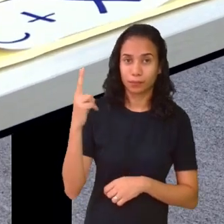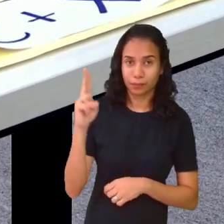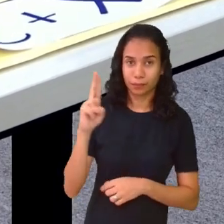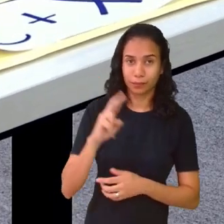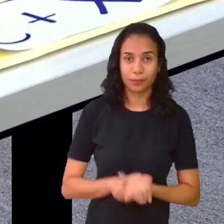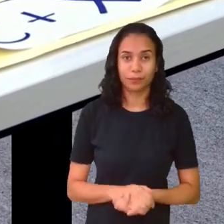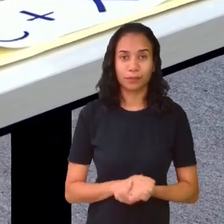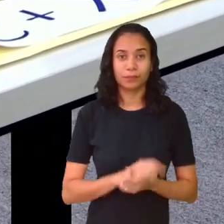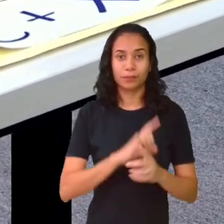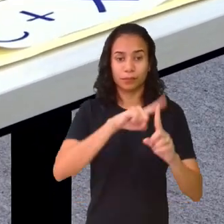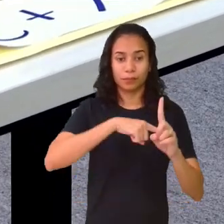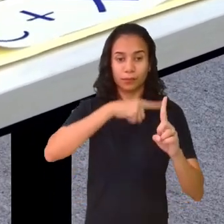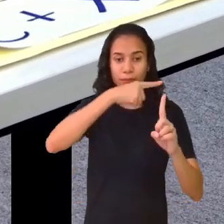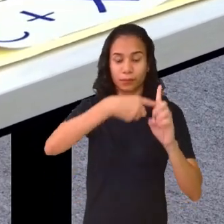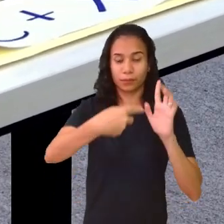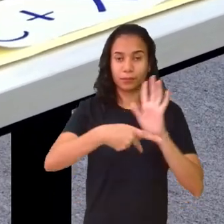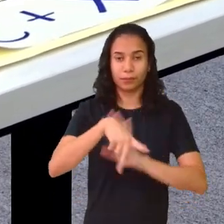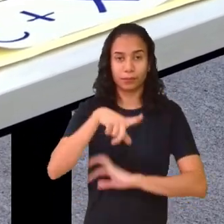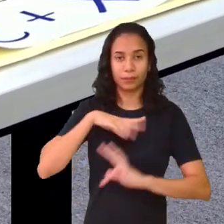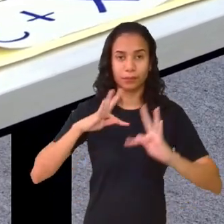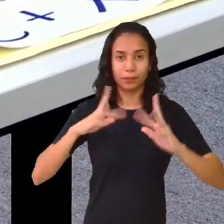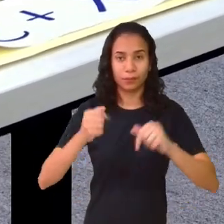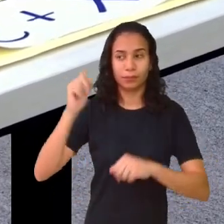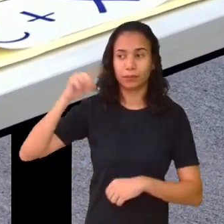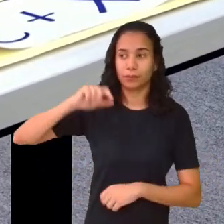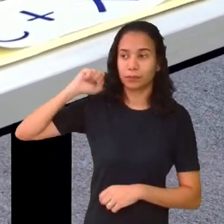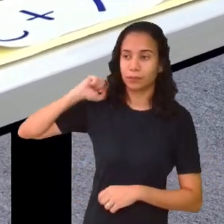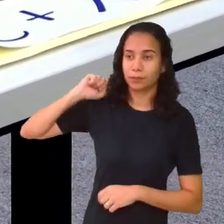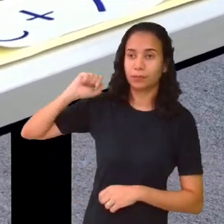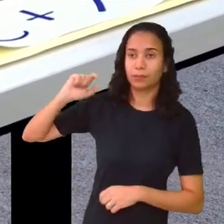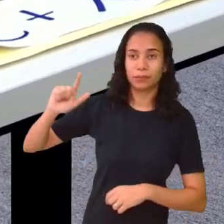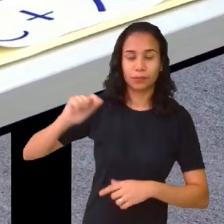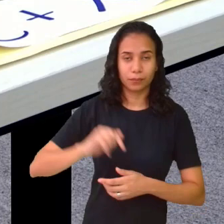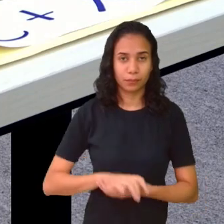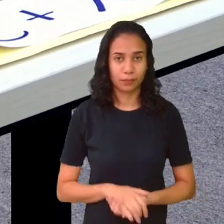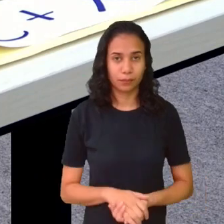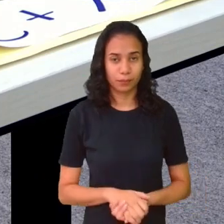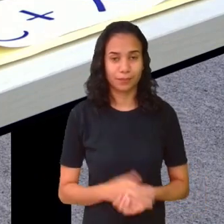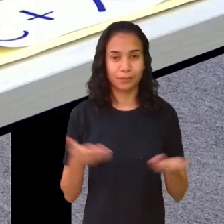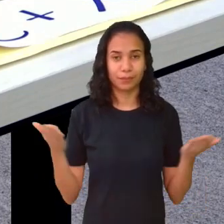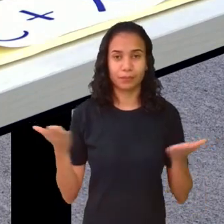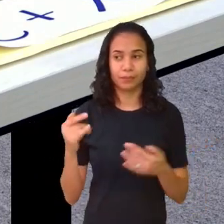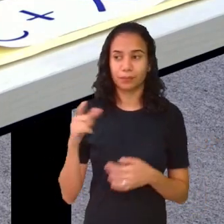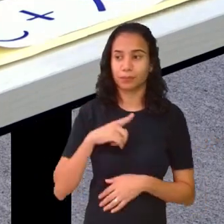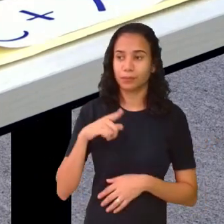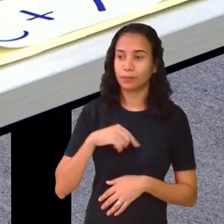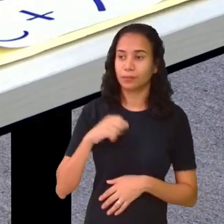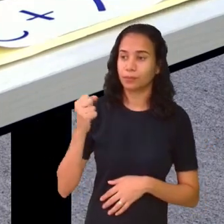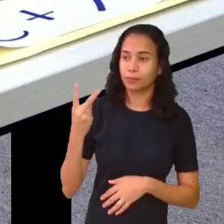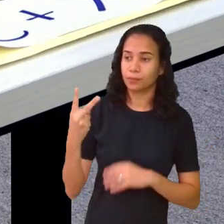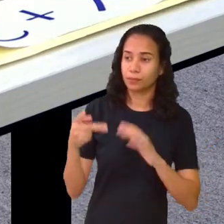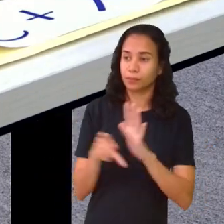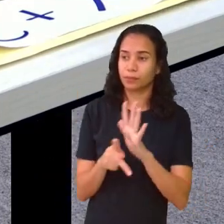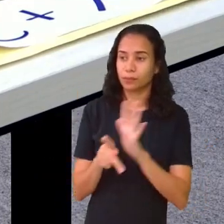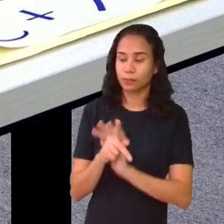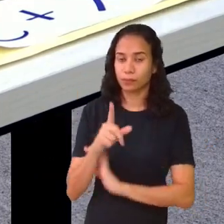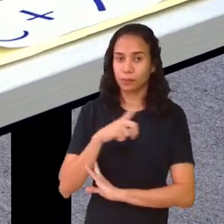positivas. Então, tudo azulzinho. E aqui eu tenho 2 unidades